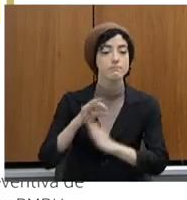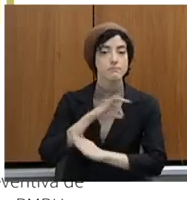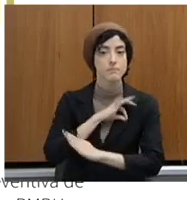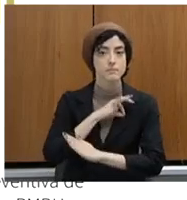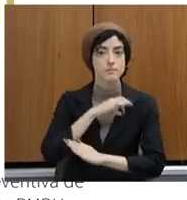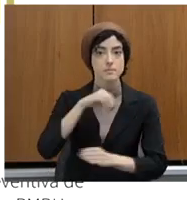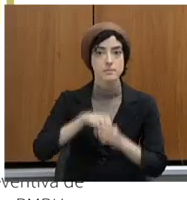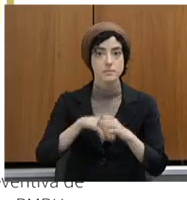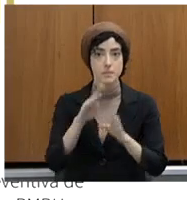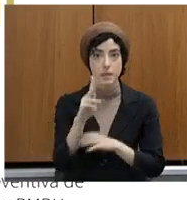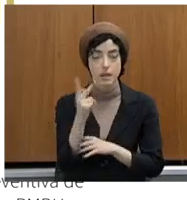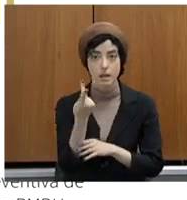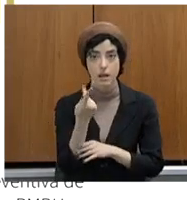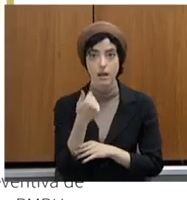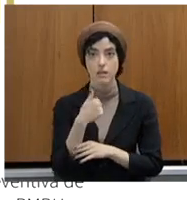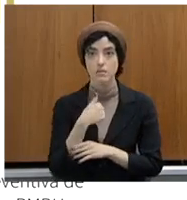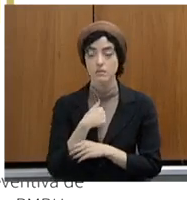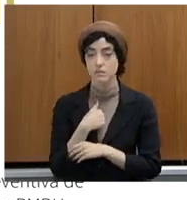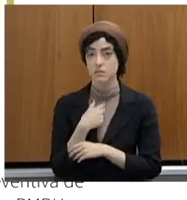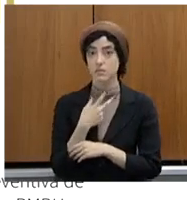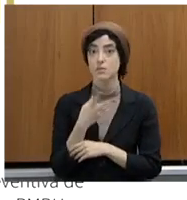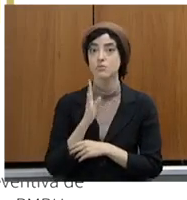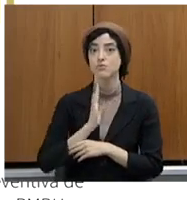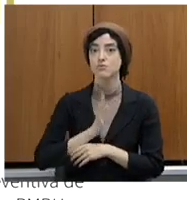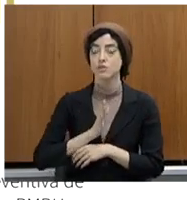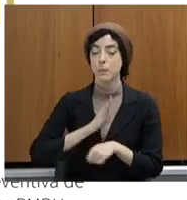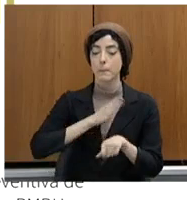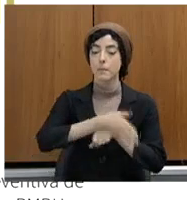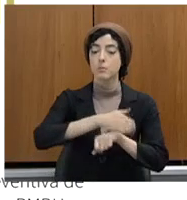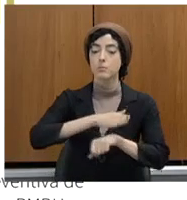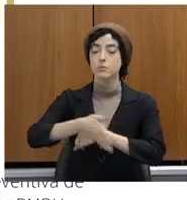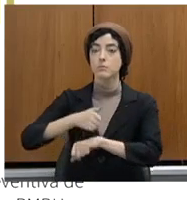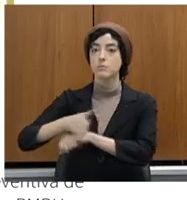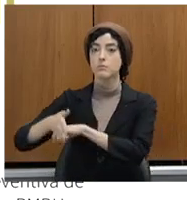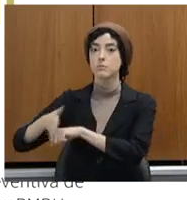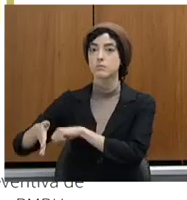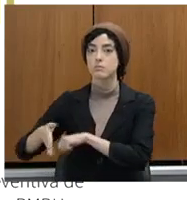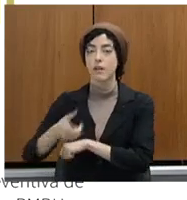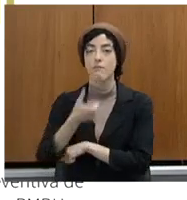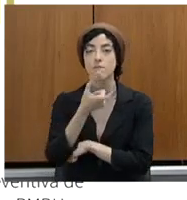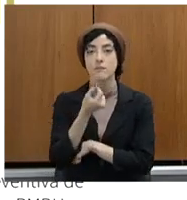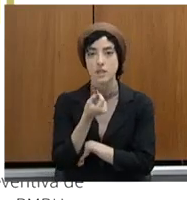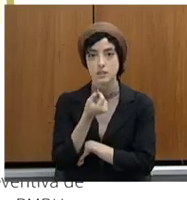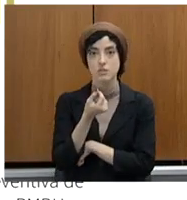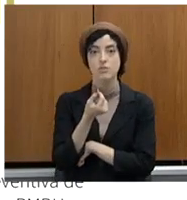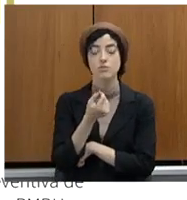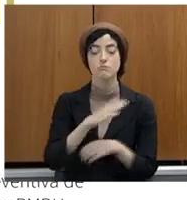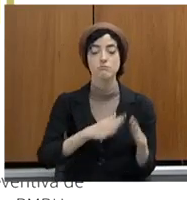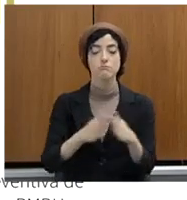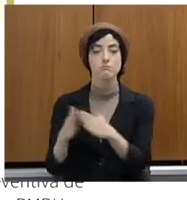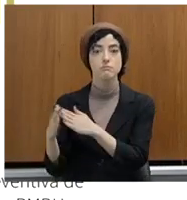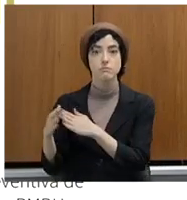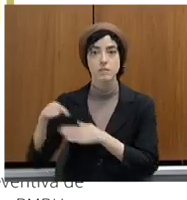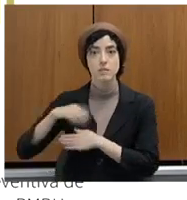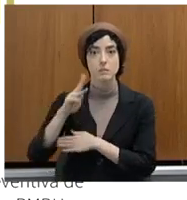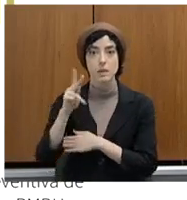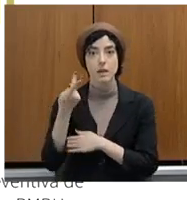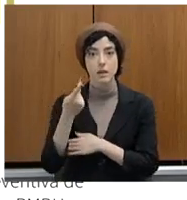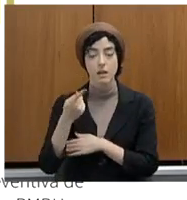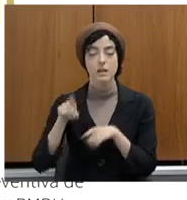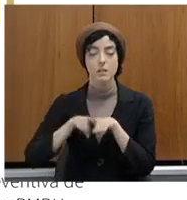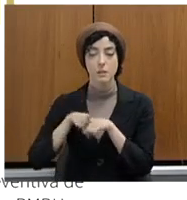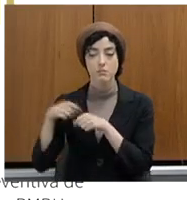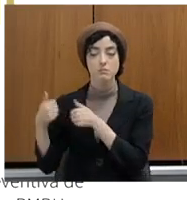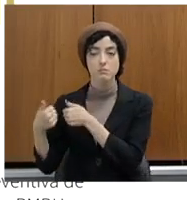nos acompanha nessa sessão, em diversas, mais de 20 unidades de Belo Horizonte e região metropolitana,